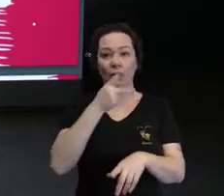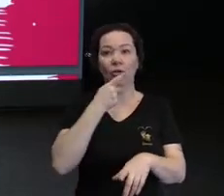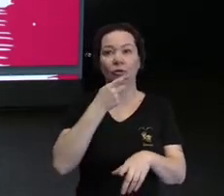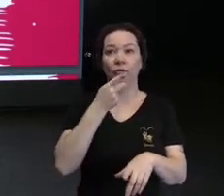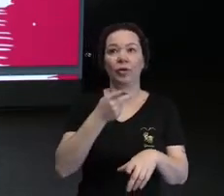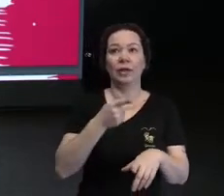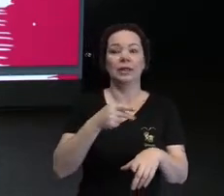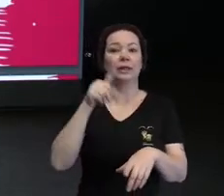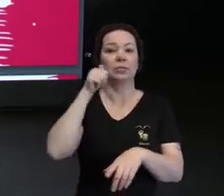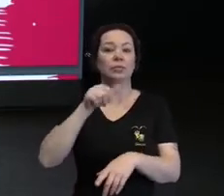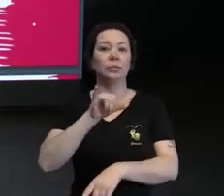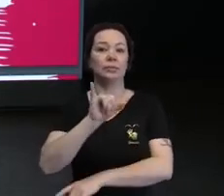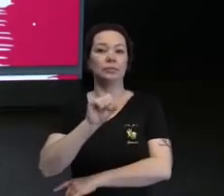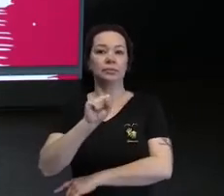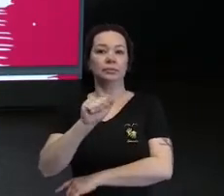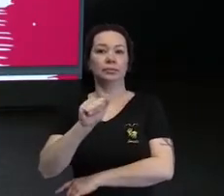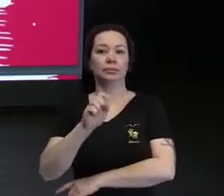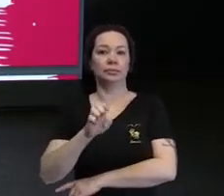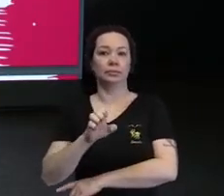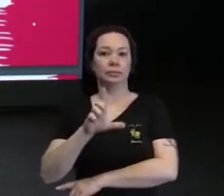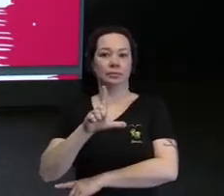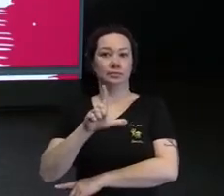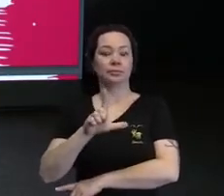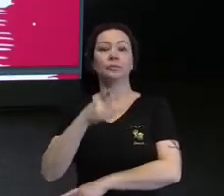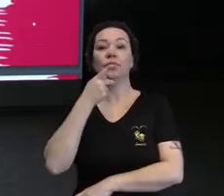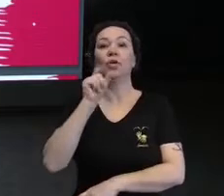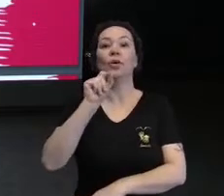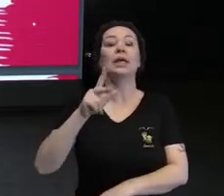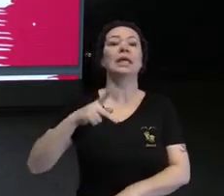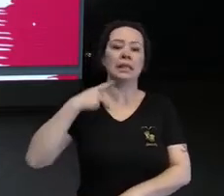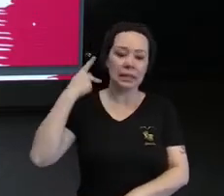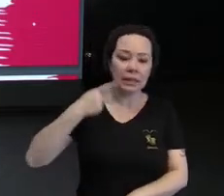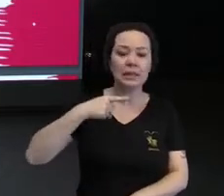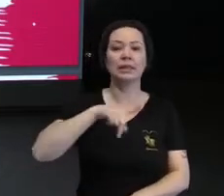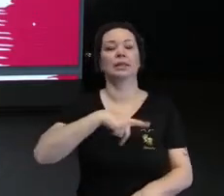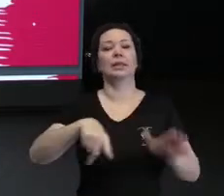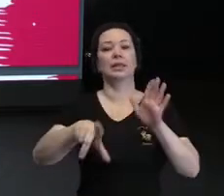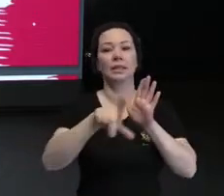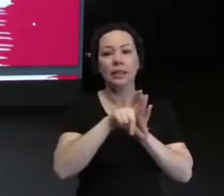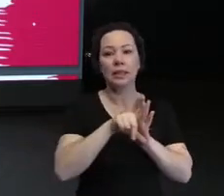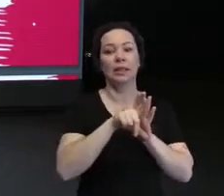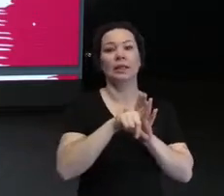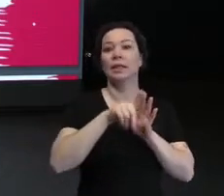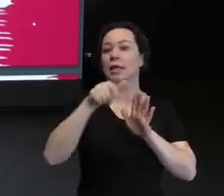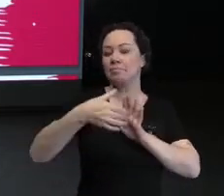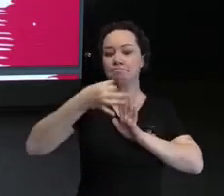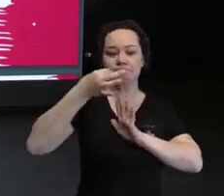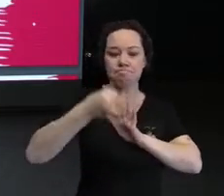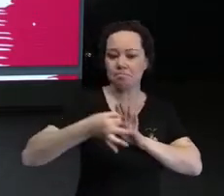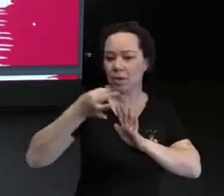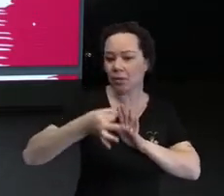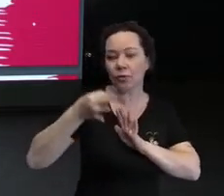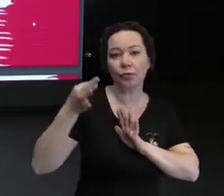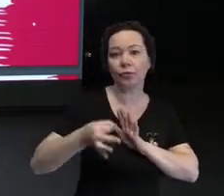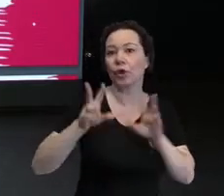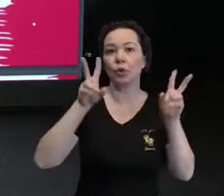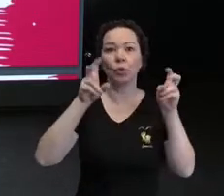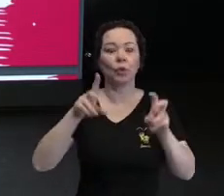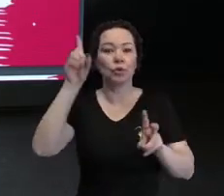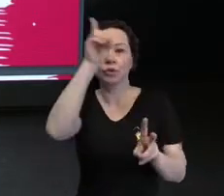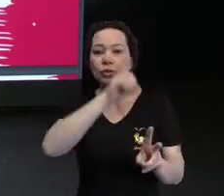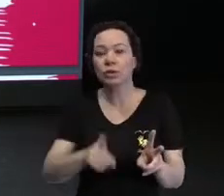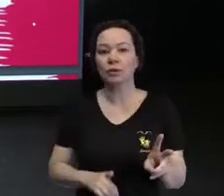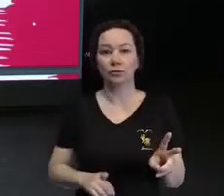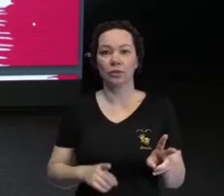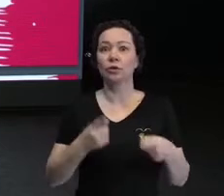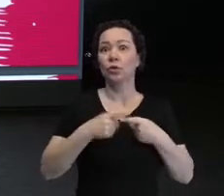Maior, que assisti essa semana falando, a gente tem uma política, a gente tem uma lei invejável com relação às pessoas com deficiência. E